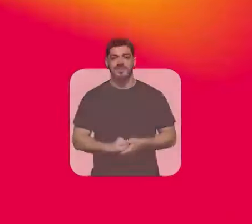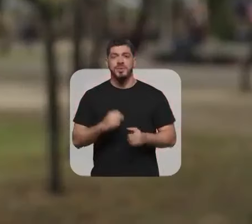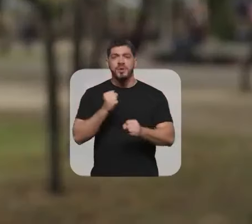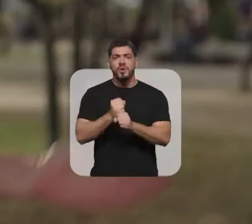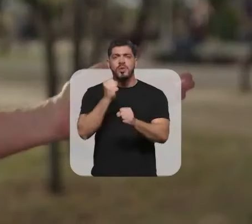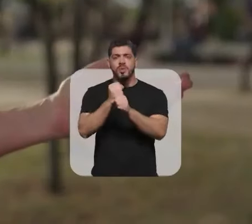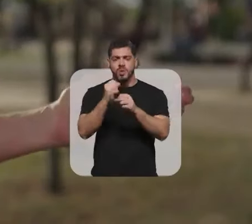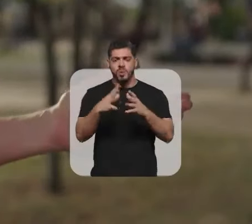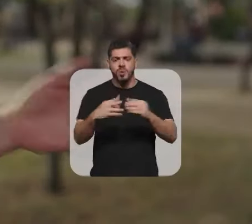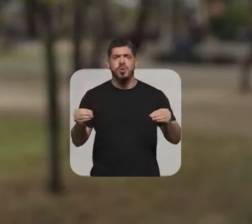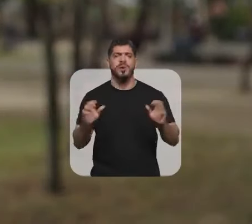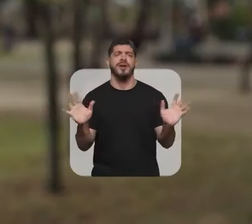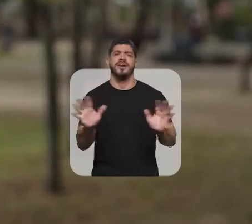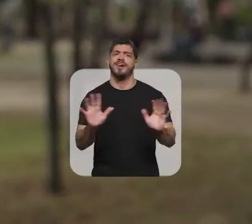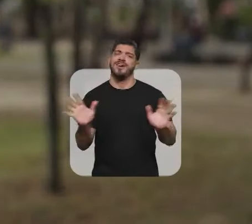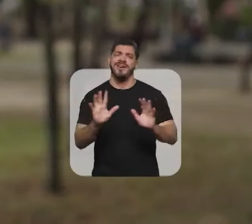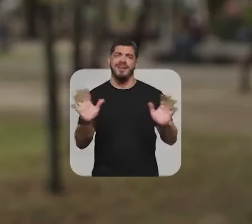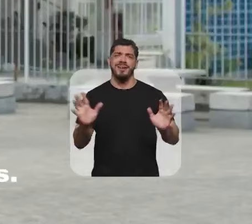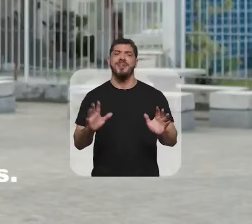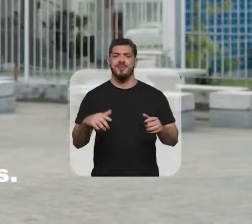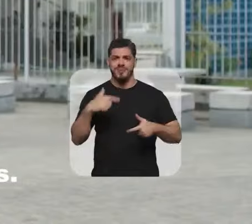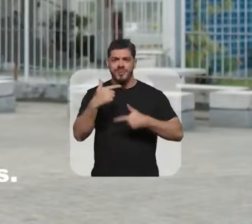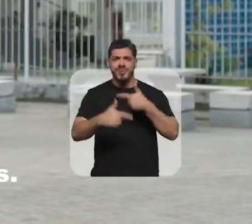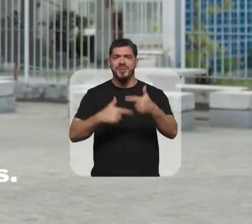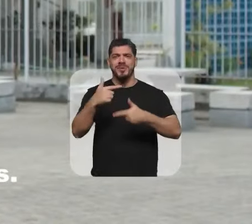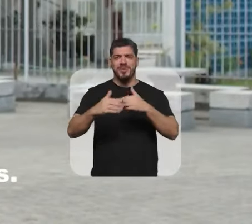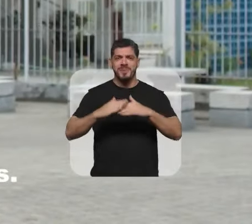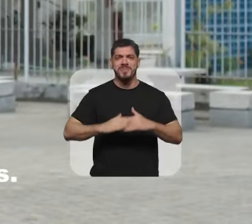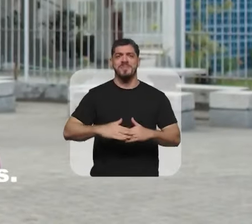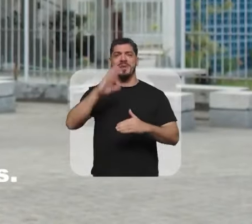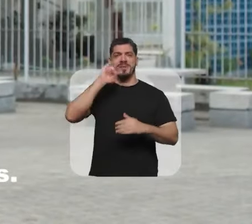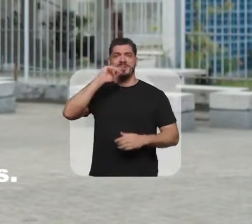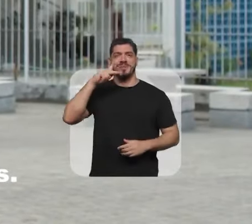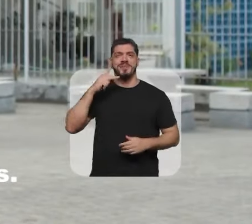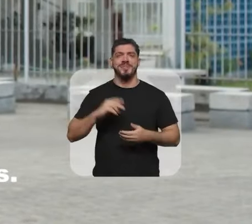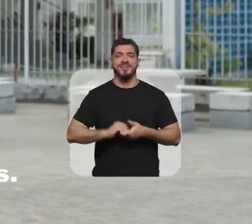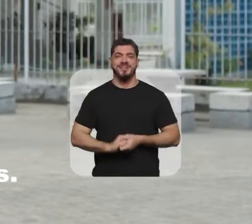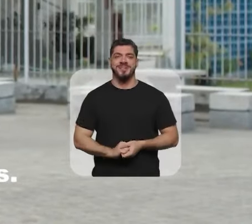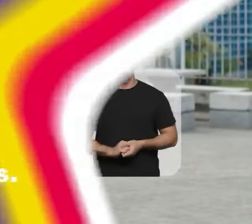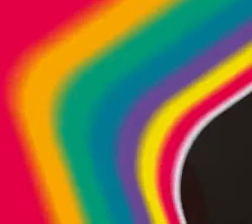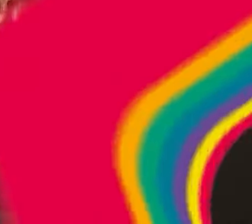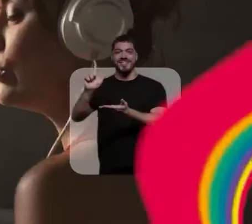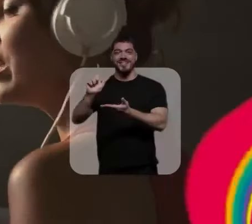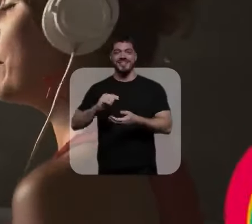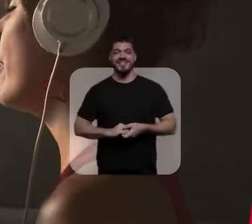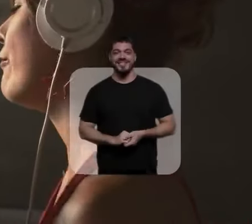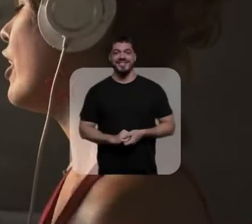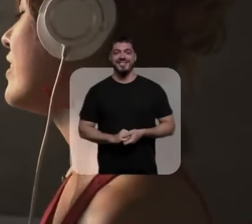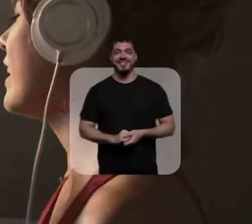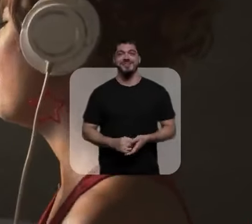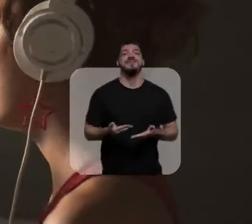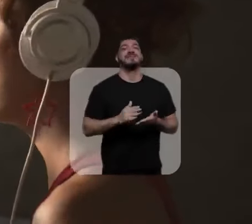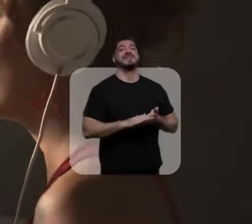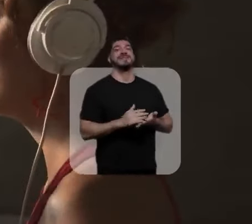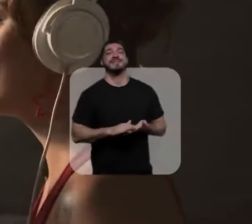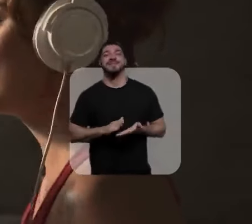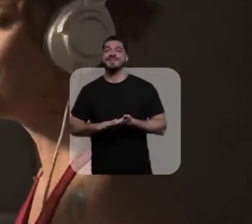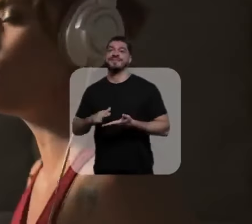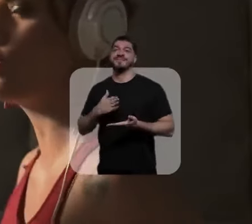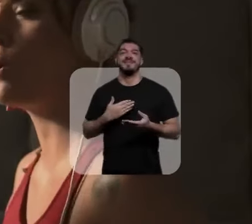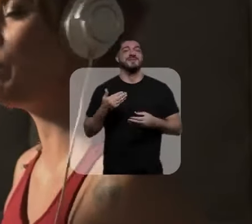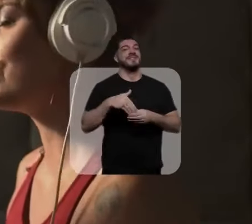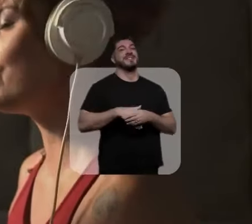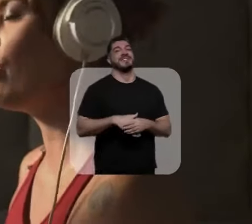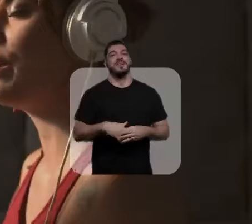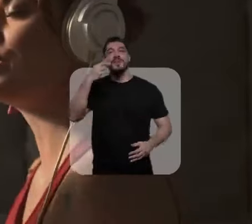Não vai desaparecer obra nenhuma Vamos ganhar a eleição e fazer muito mais Meu voto é uma prova